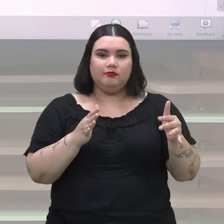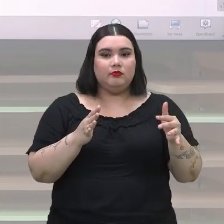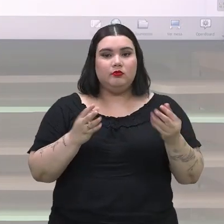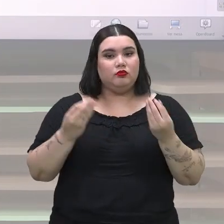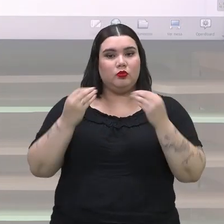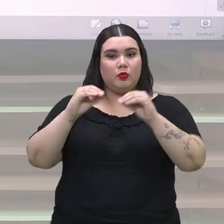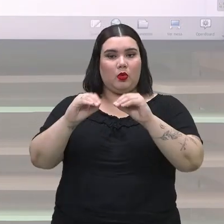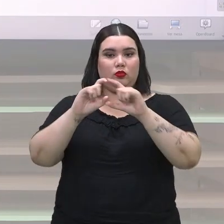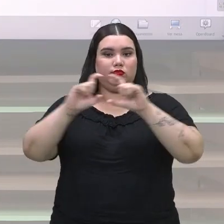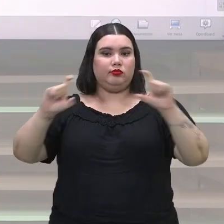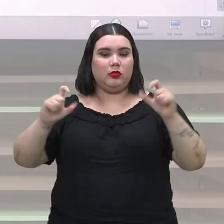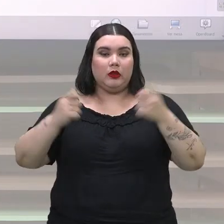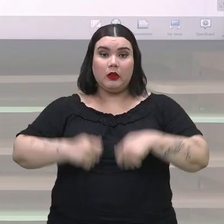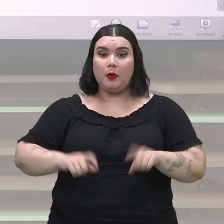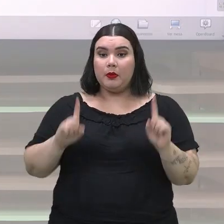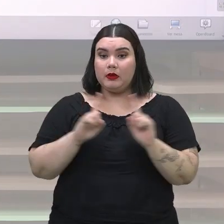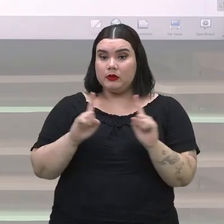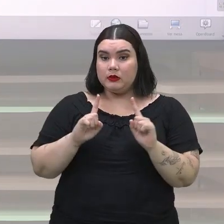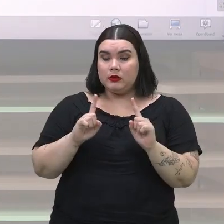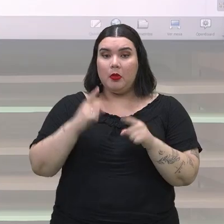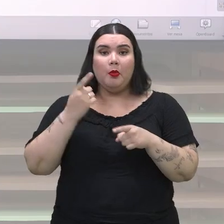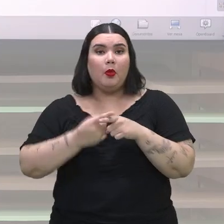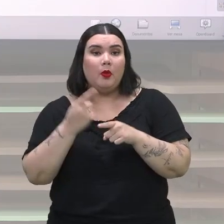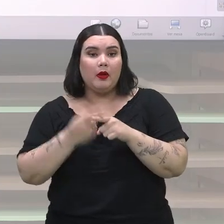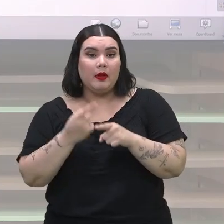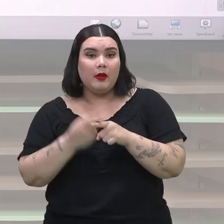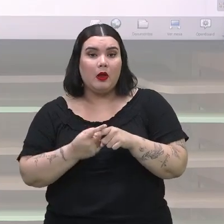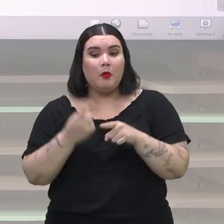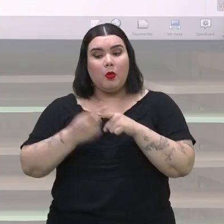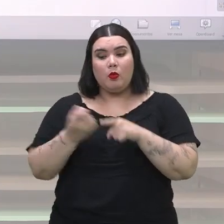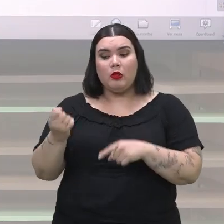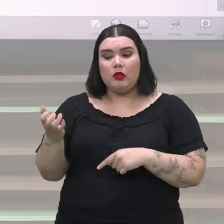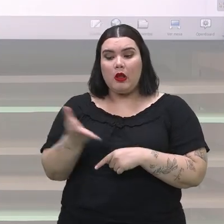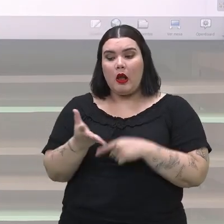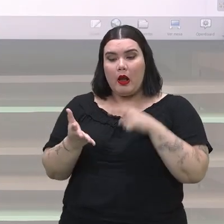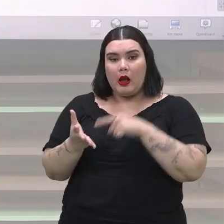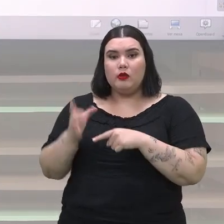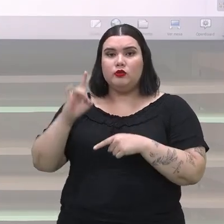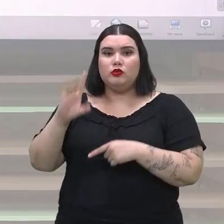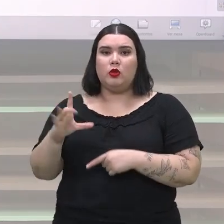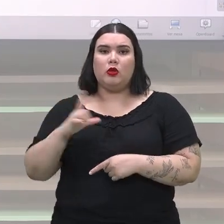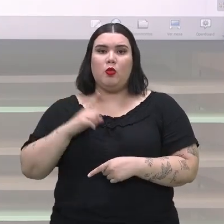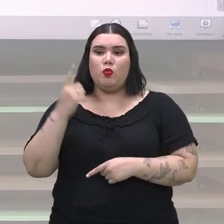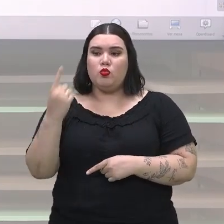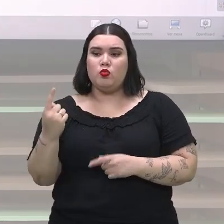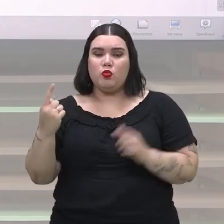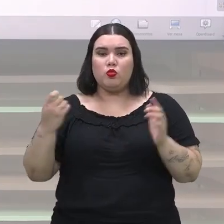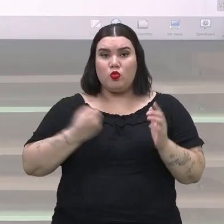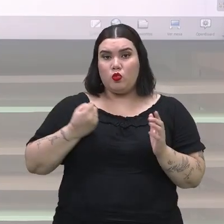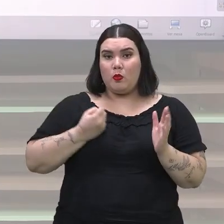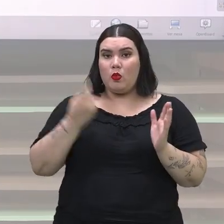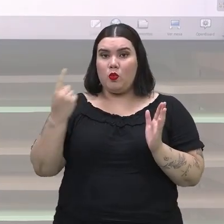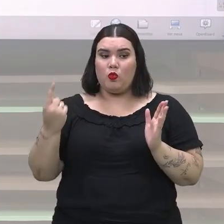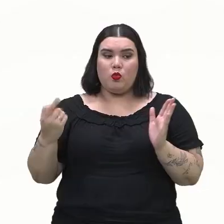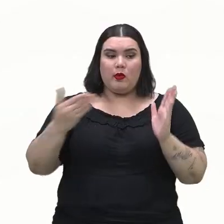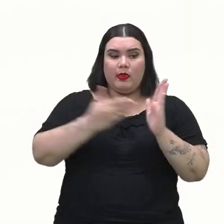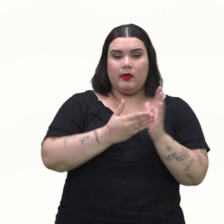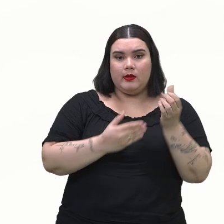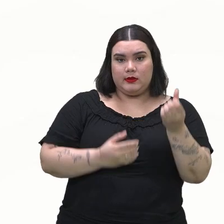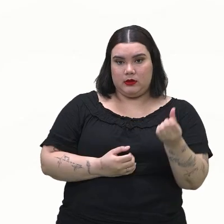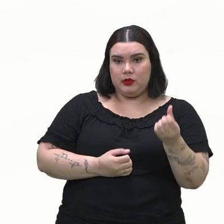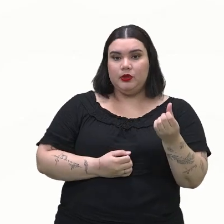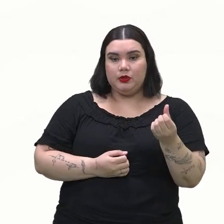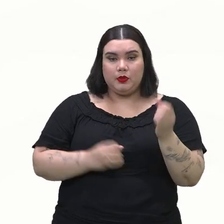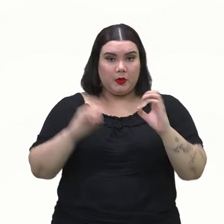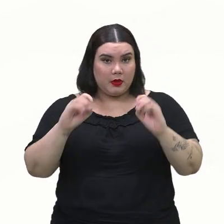parte desse espaço amostral. Justamente porque o dado comum só vai de 1 até 6. Ok? Vamos voltar para a tela, então.